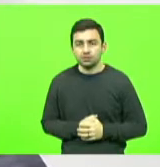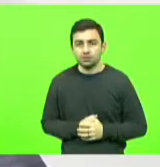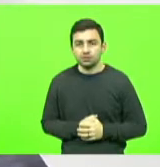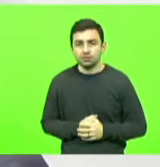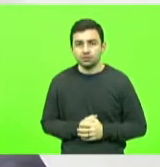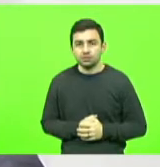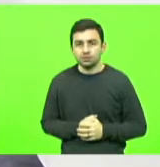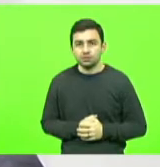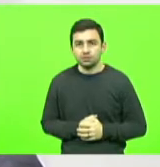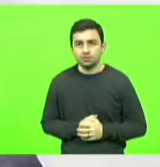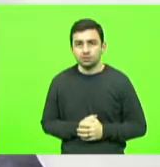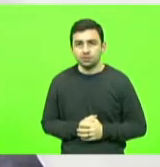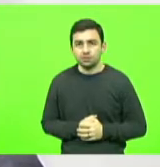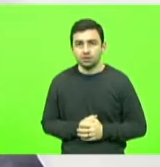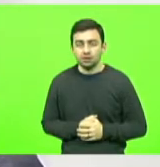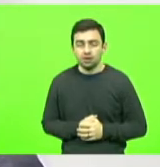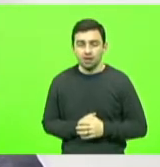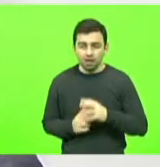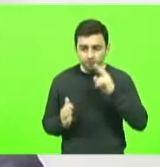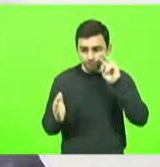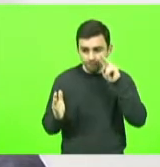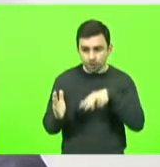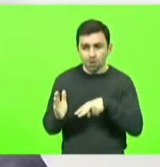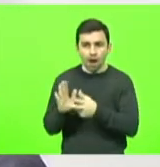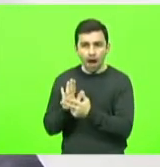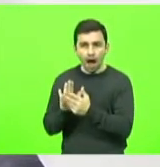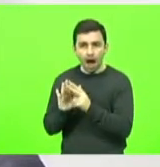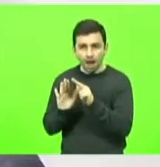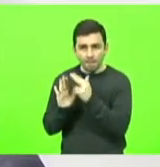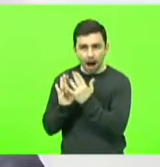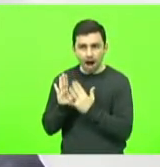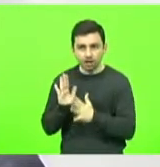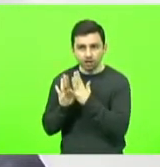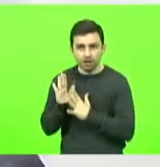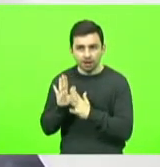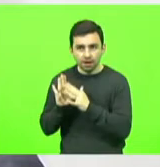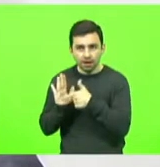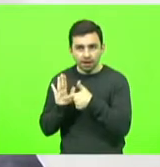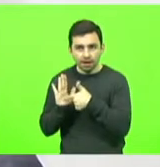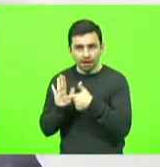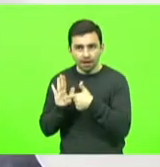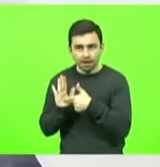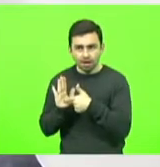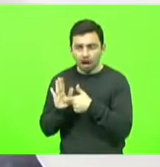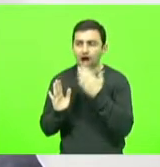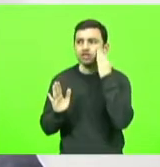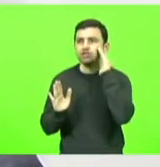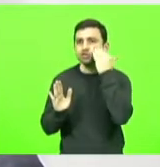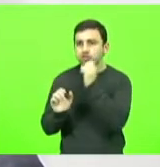só de olhar a imagem já é possível interpretar.